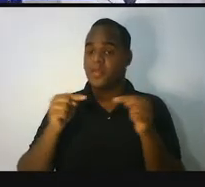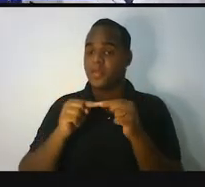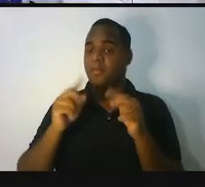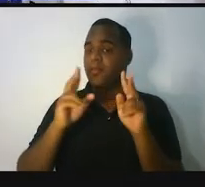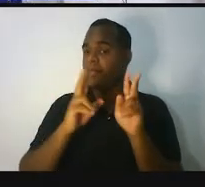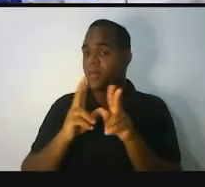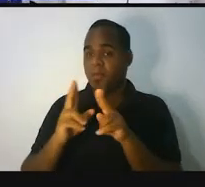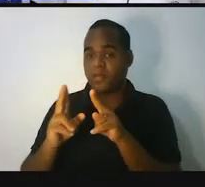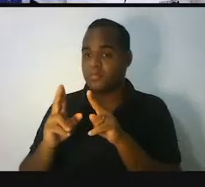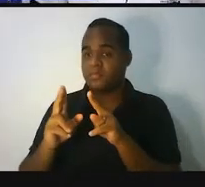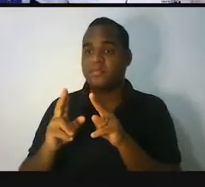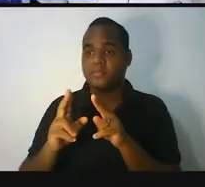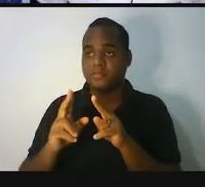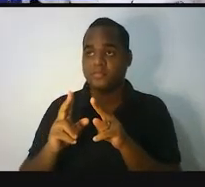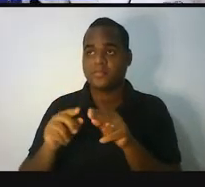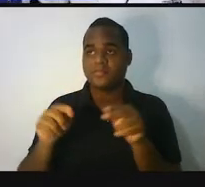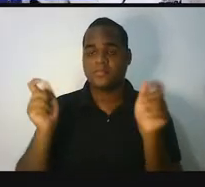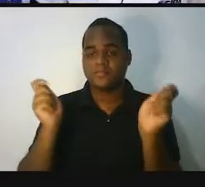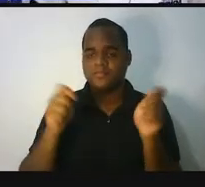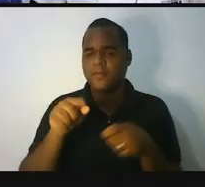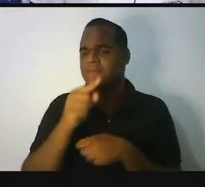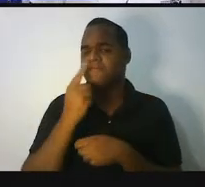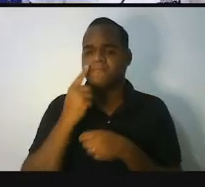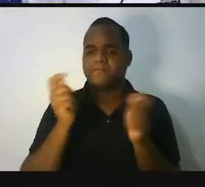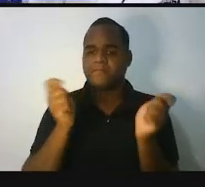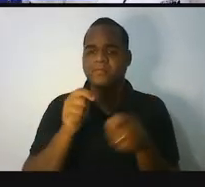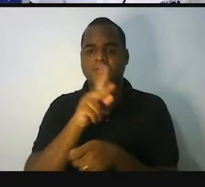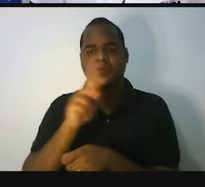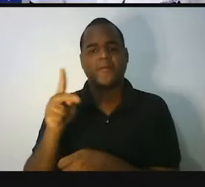mesmo. É, professor? É.